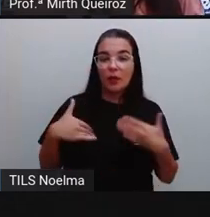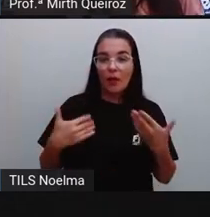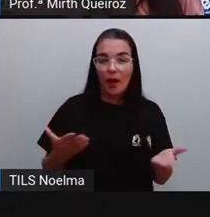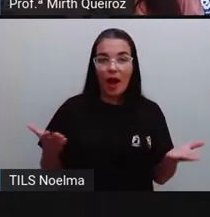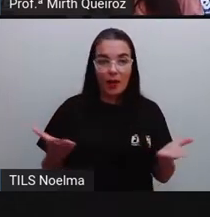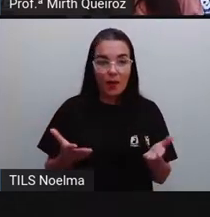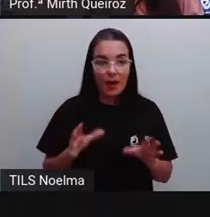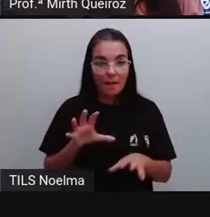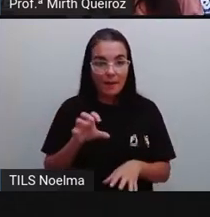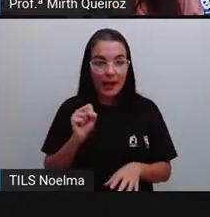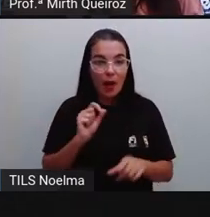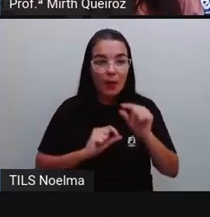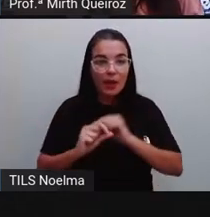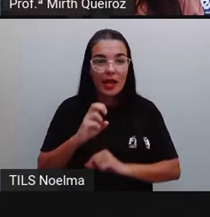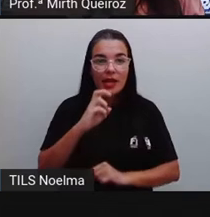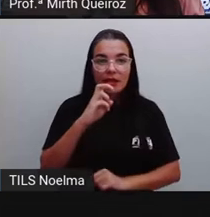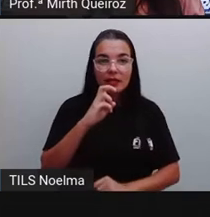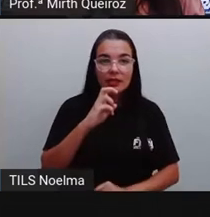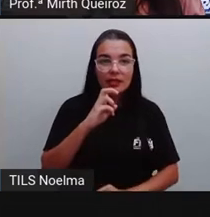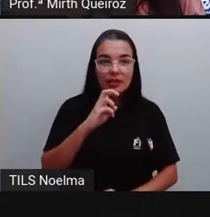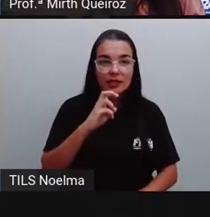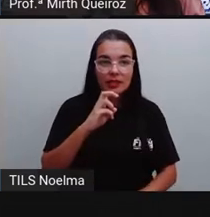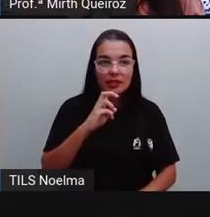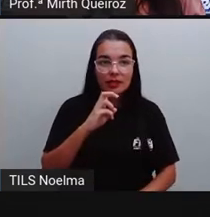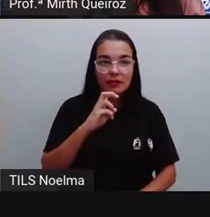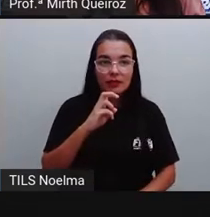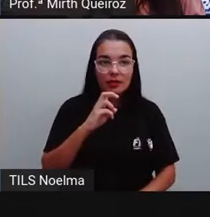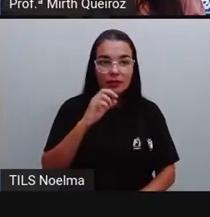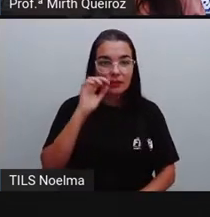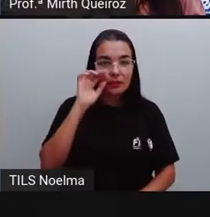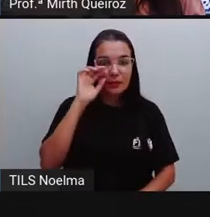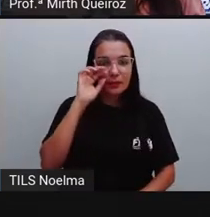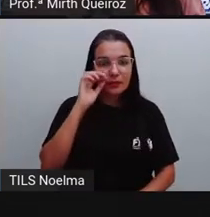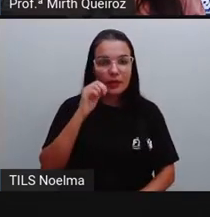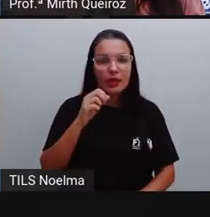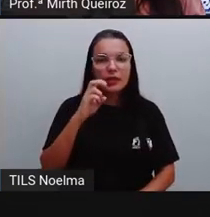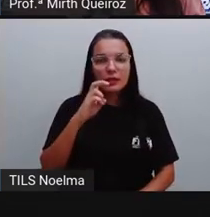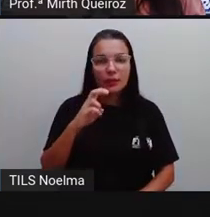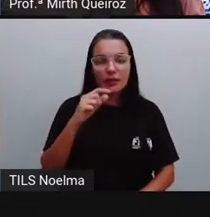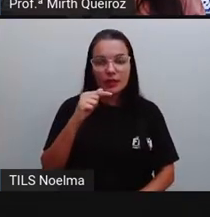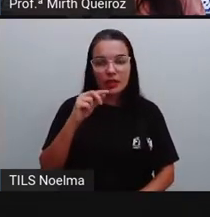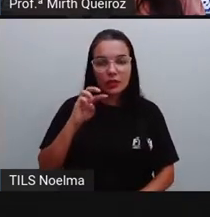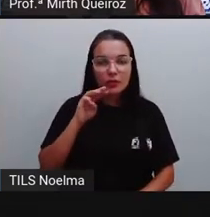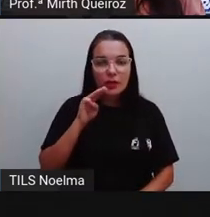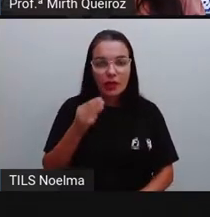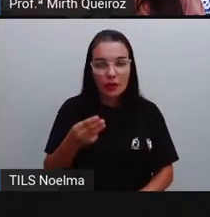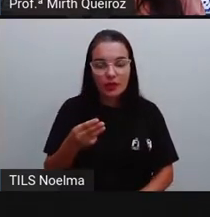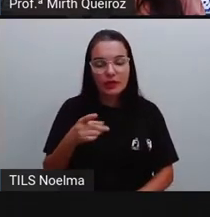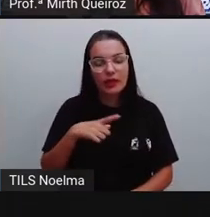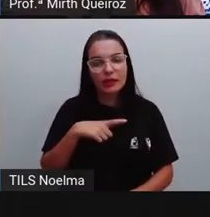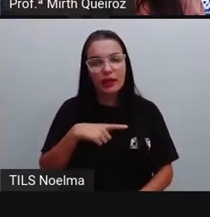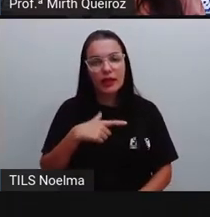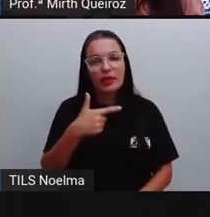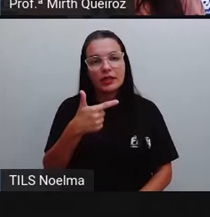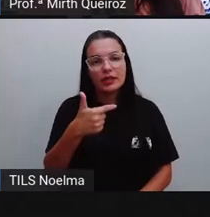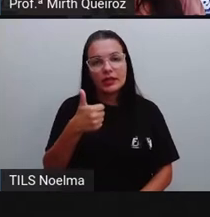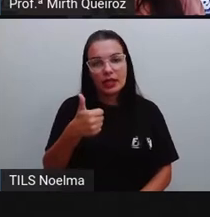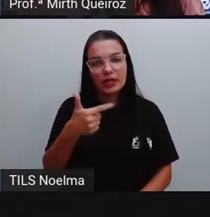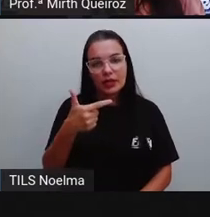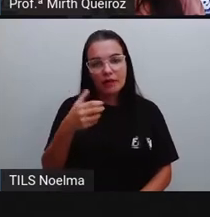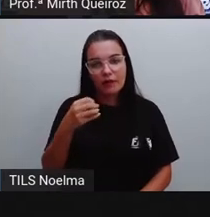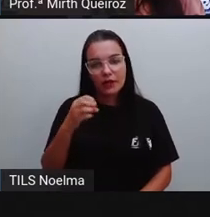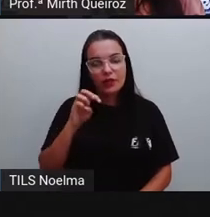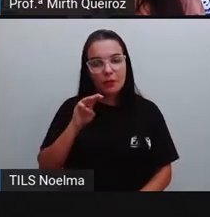57 milhões e 120 milhões, né? Então,